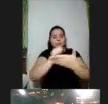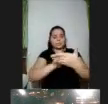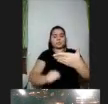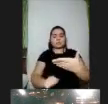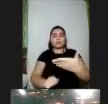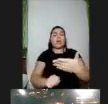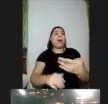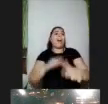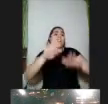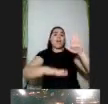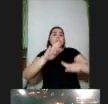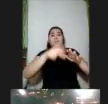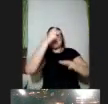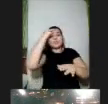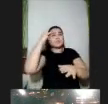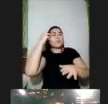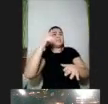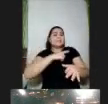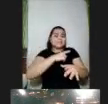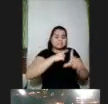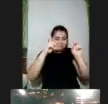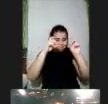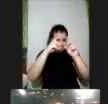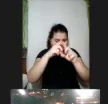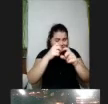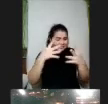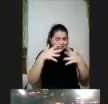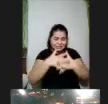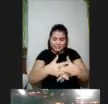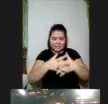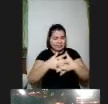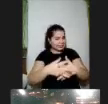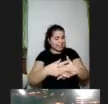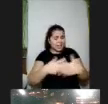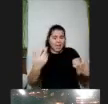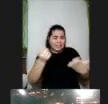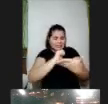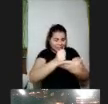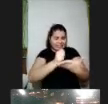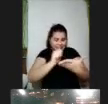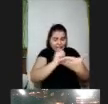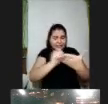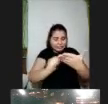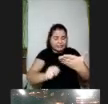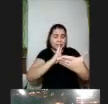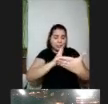diversos motivos tenham dificuldade de produzir ali da forma escrita